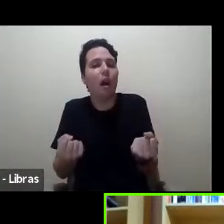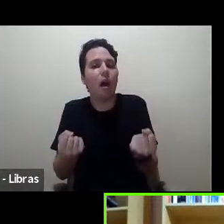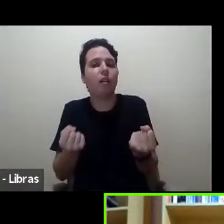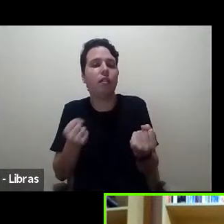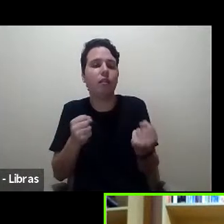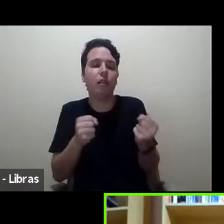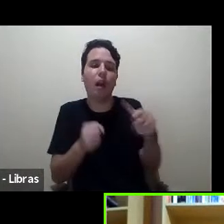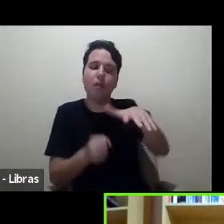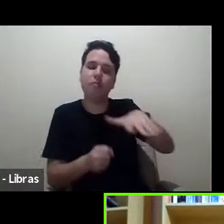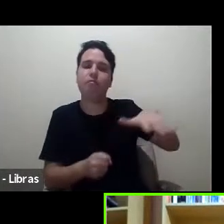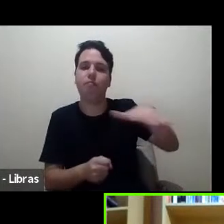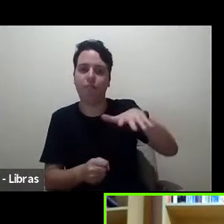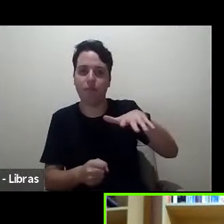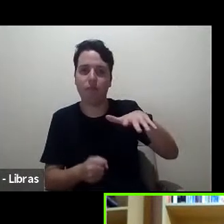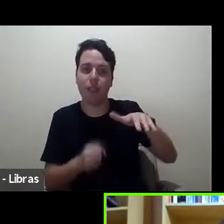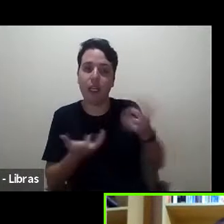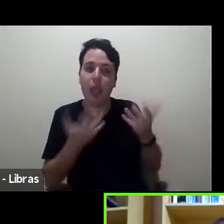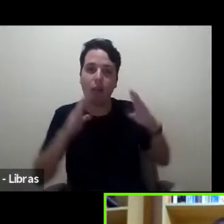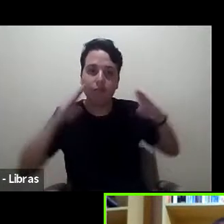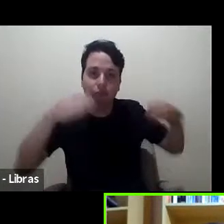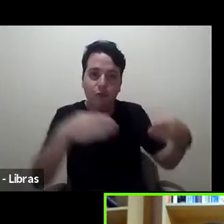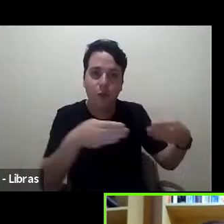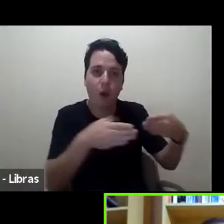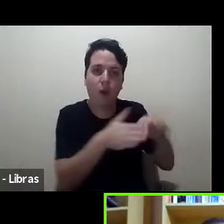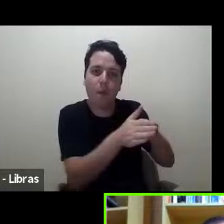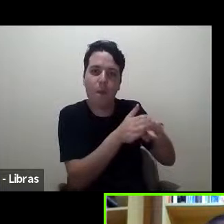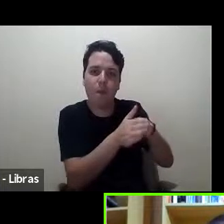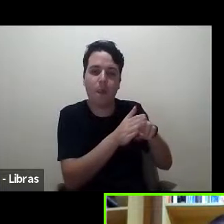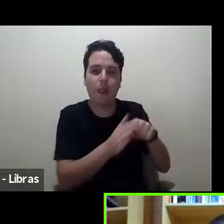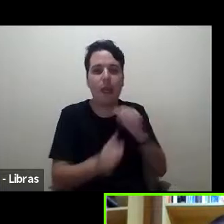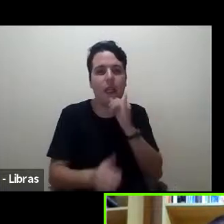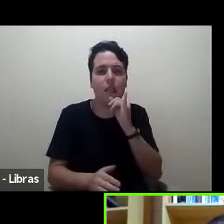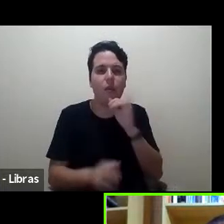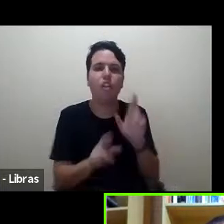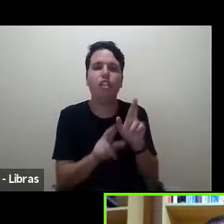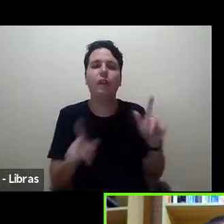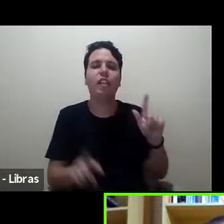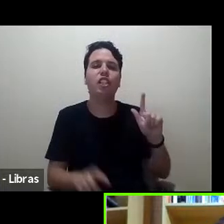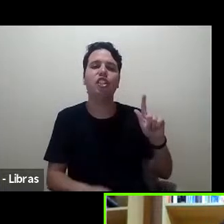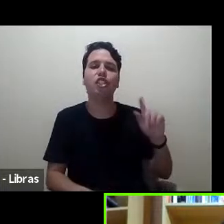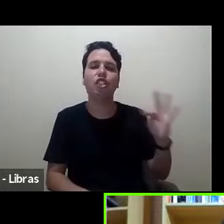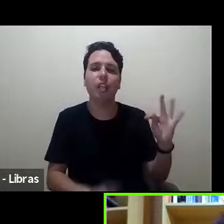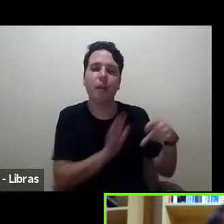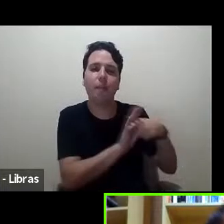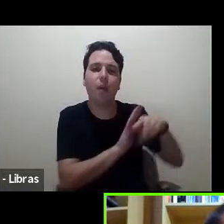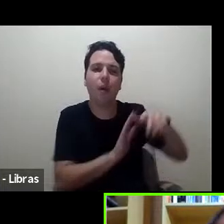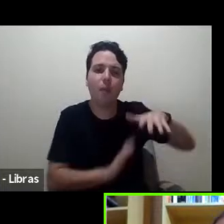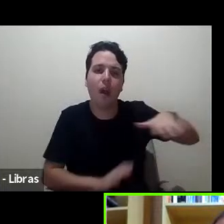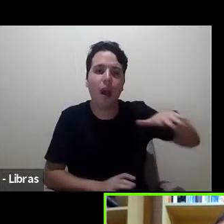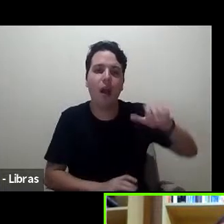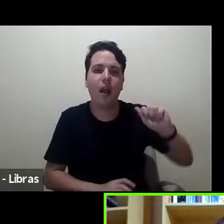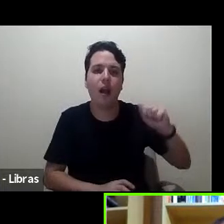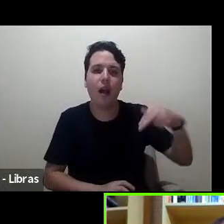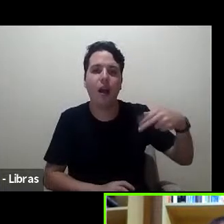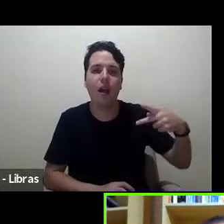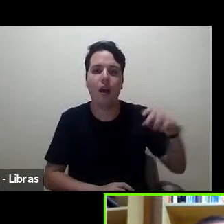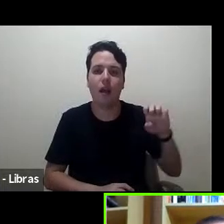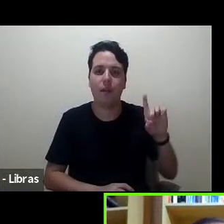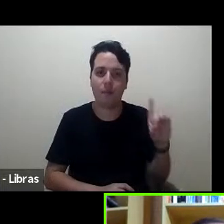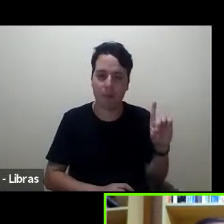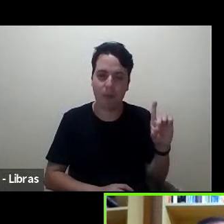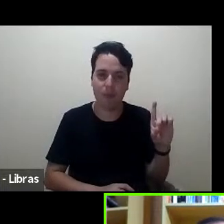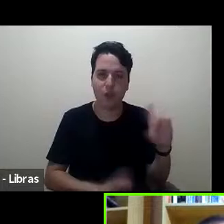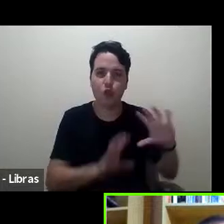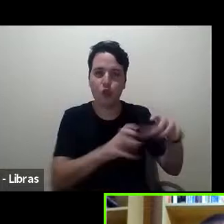campo. Por isso, a gente pensasse que os diferentes GTs da Amped, como um exemplo aqui, vai